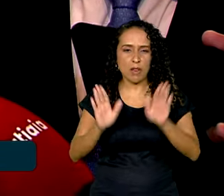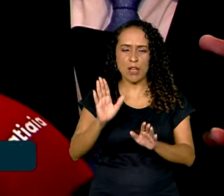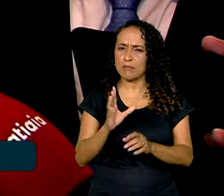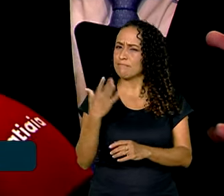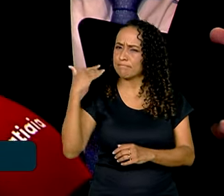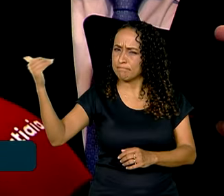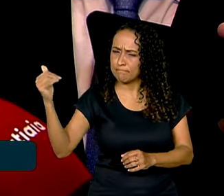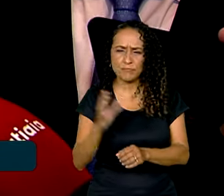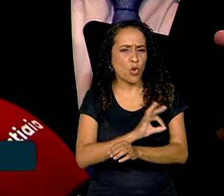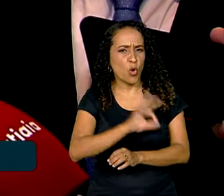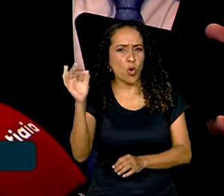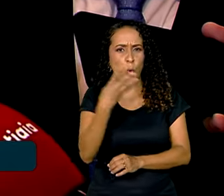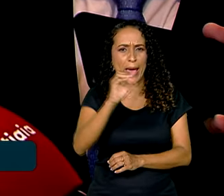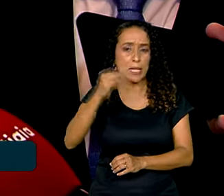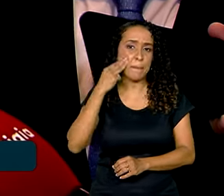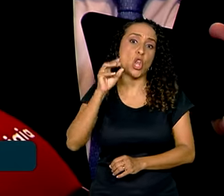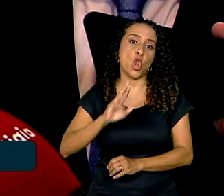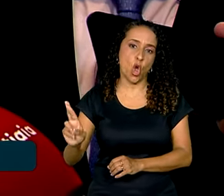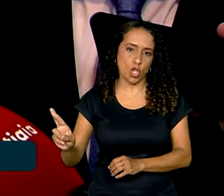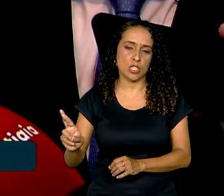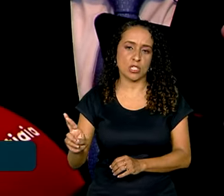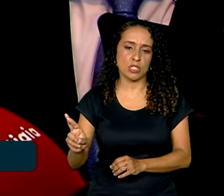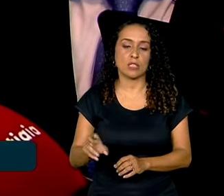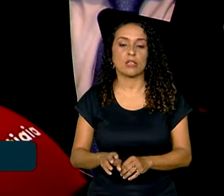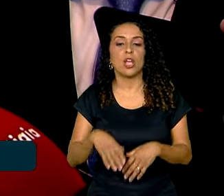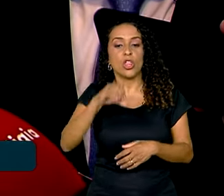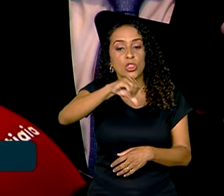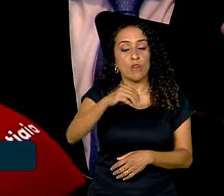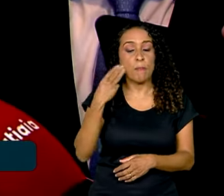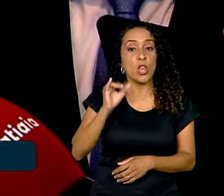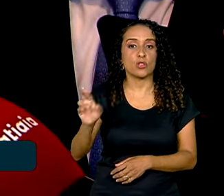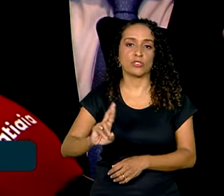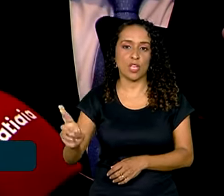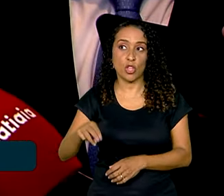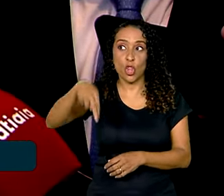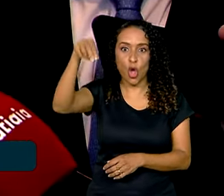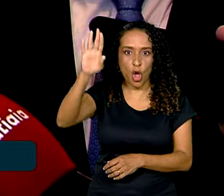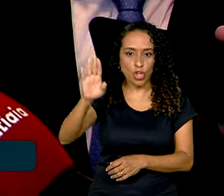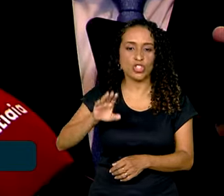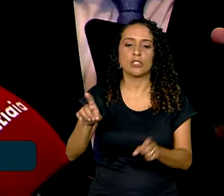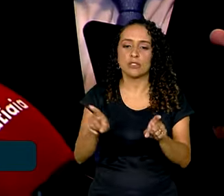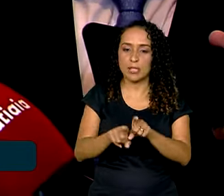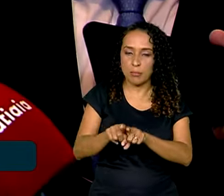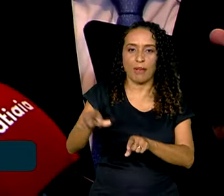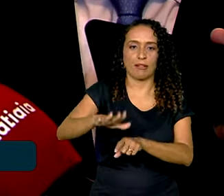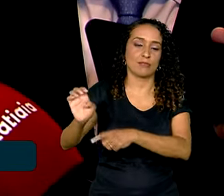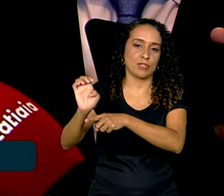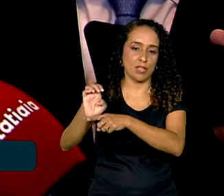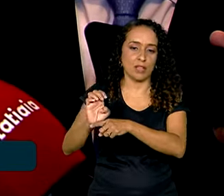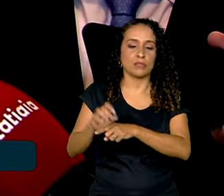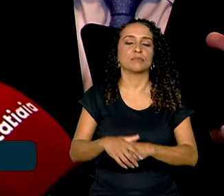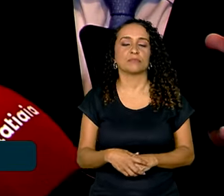sucesso de 40 bilhões de reais de linha de transmissão. 9 bilhões de reais no norte, no Gectiã e no Mucuri do Estado, no